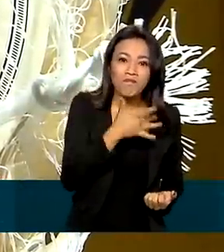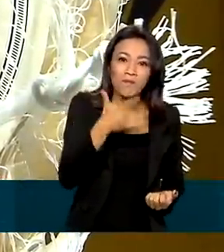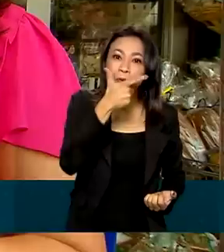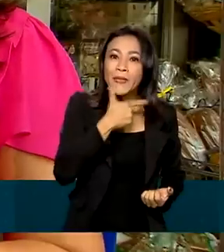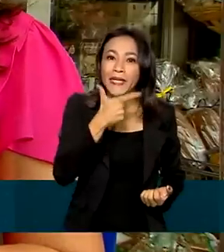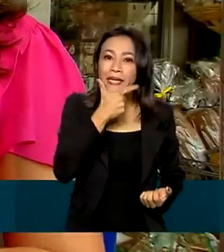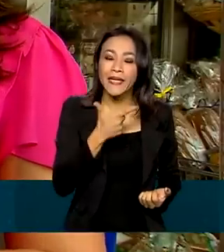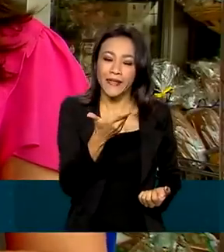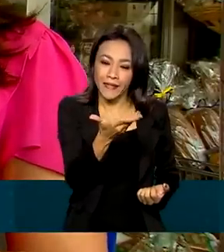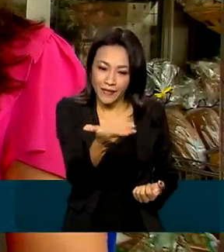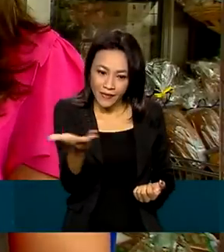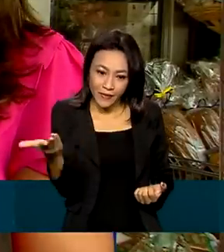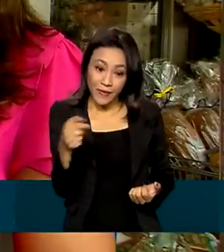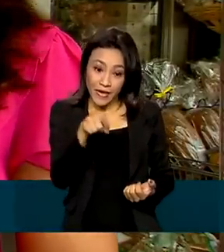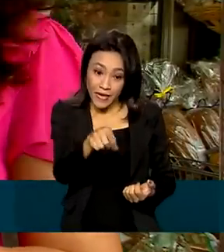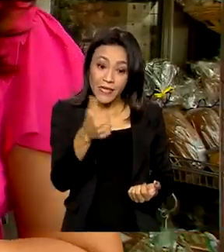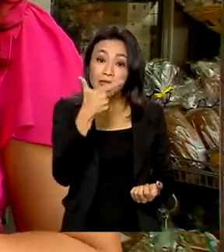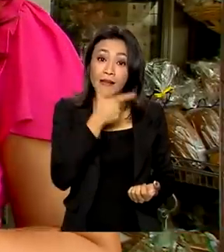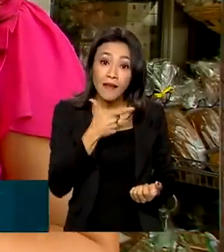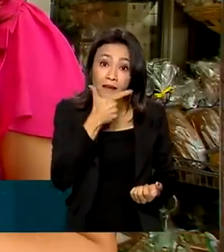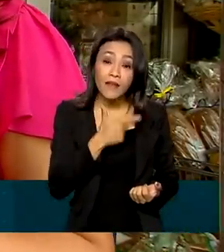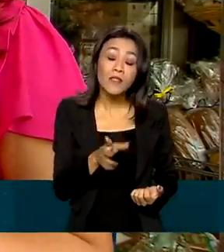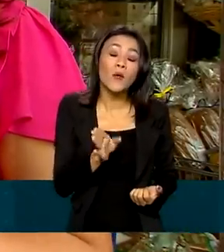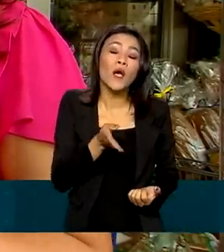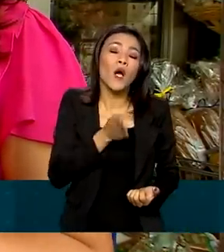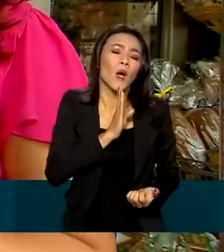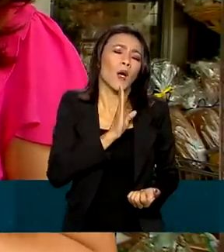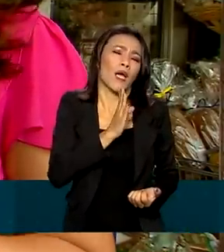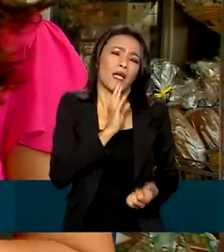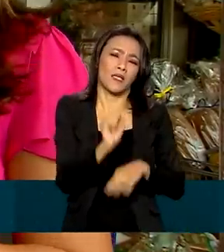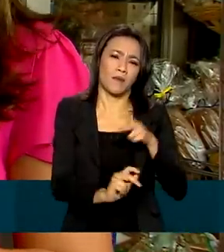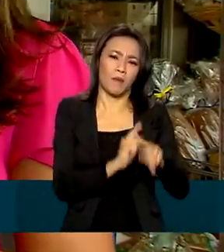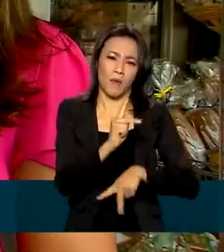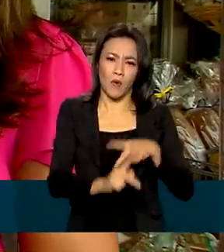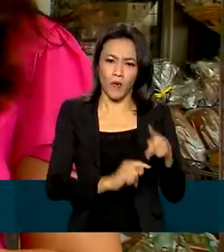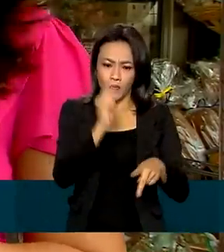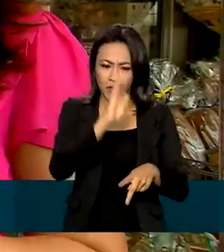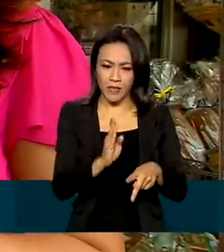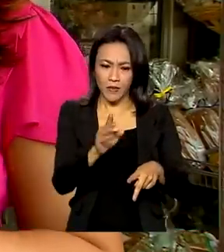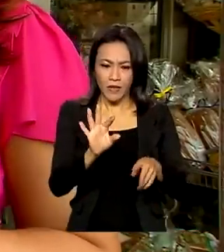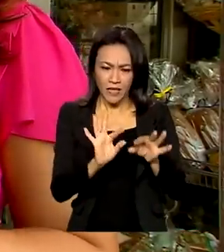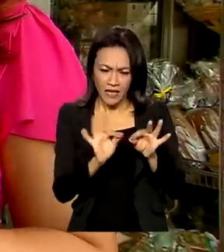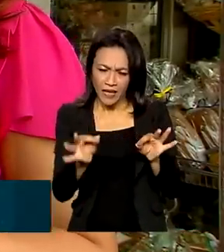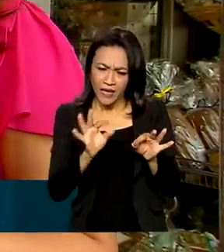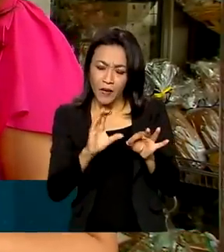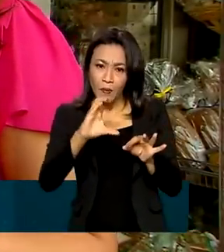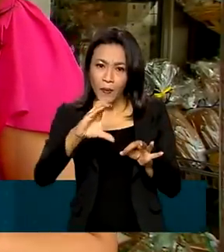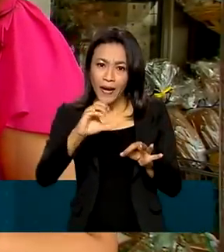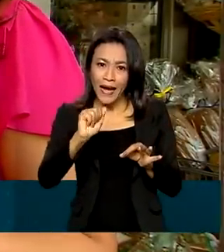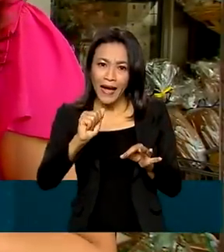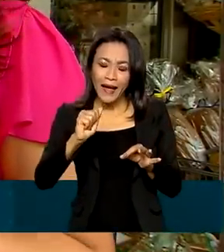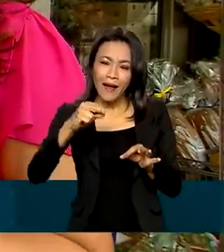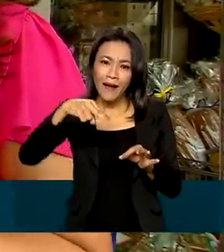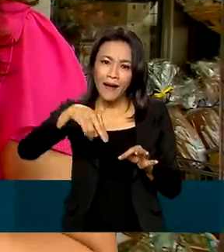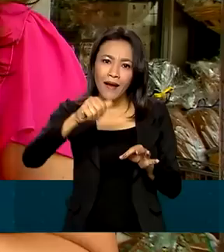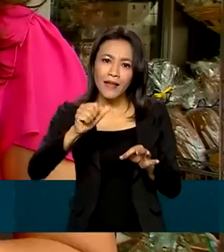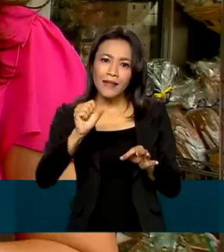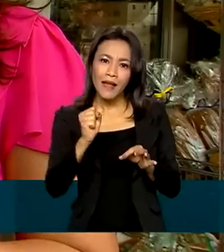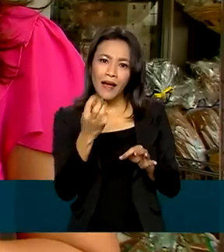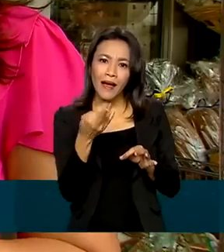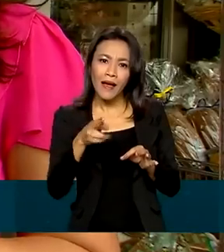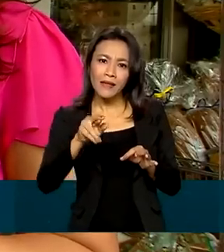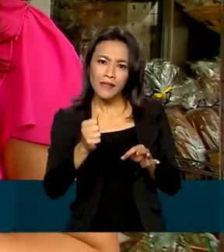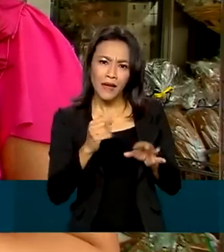canastra. O canastra é muito conhecido pelos brasileiros. Ele tem essa casca mais amarelada e mais grossa, mas é mais